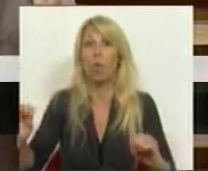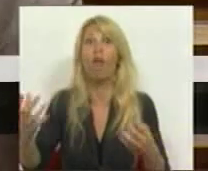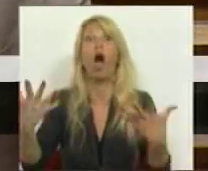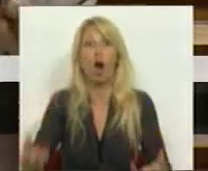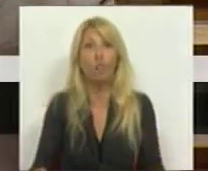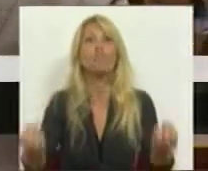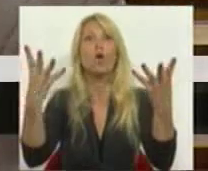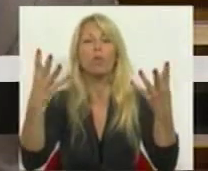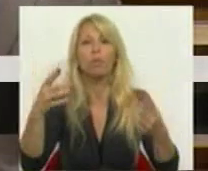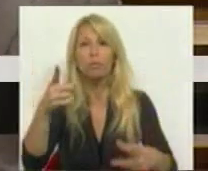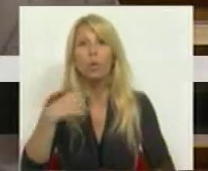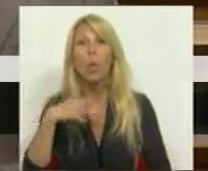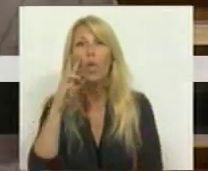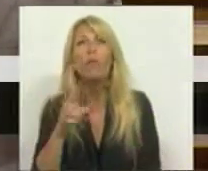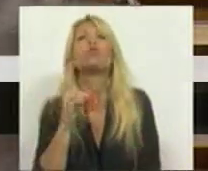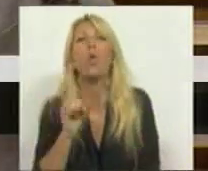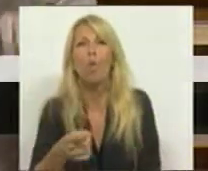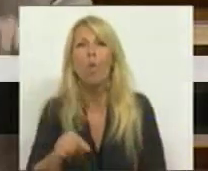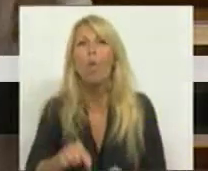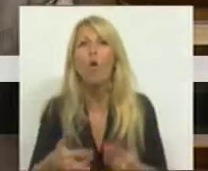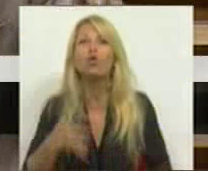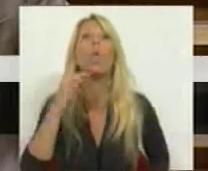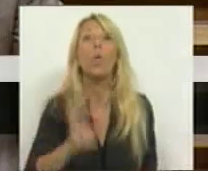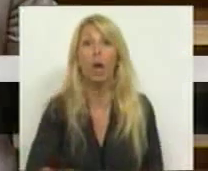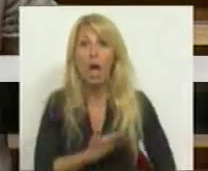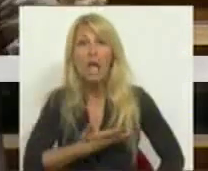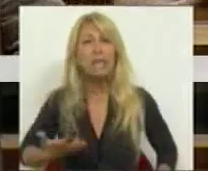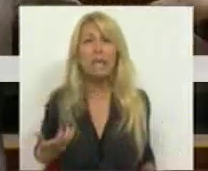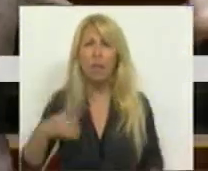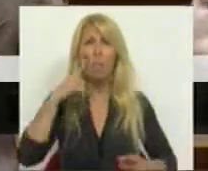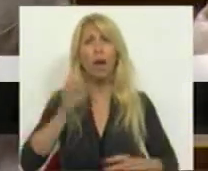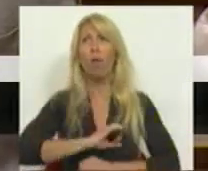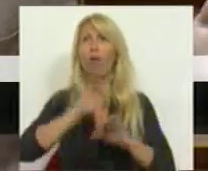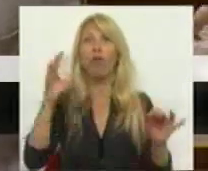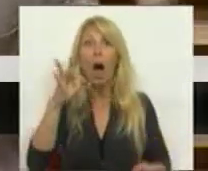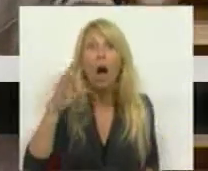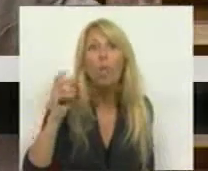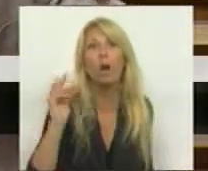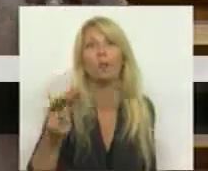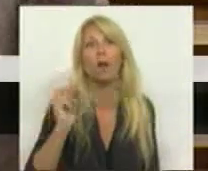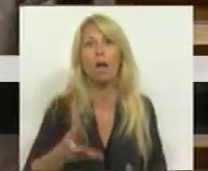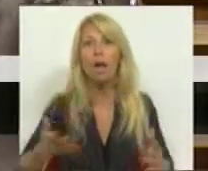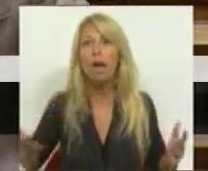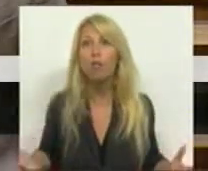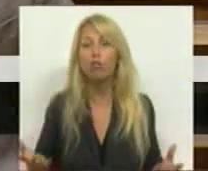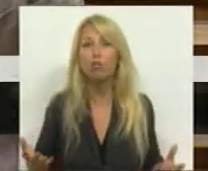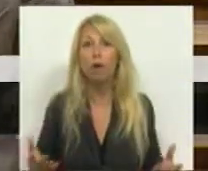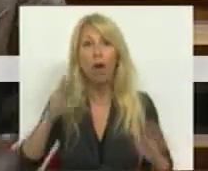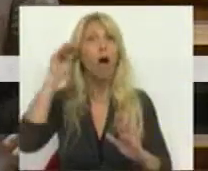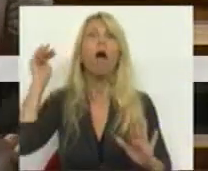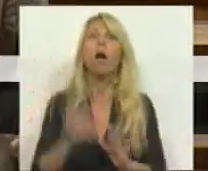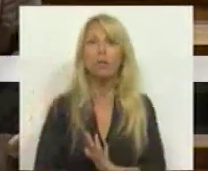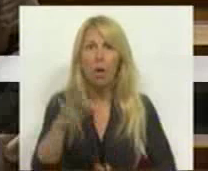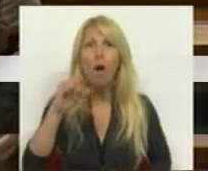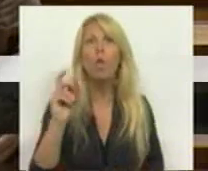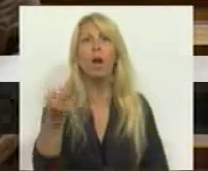é o desemprego que já não víamos há 40 anos, é a recessão que já não víamos há 40 anos. E o que diz sobre isso? O que diz é que continuamos a cavar cada